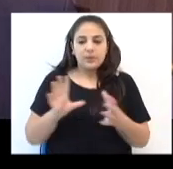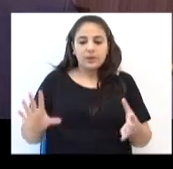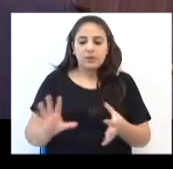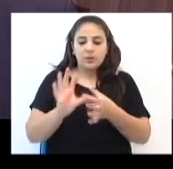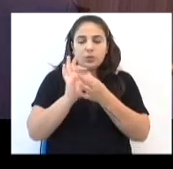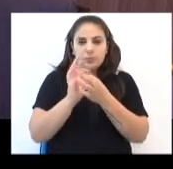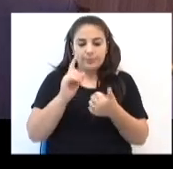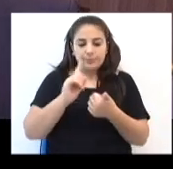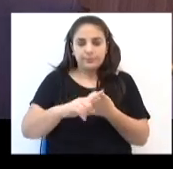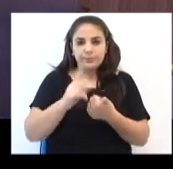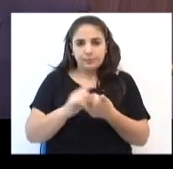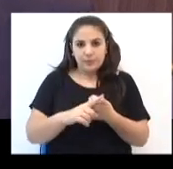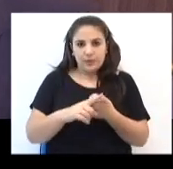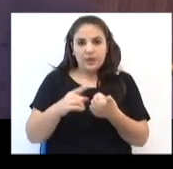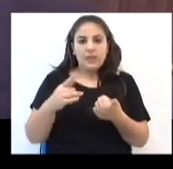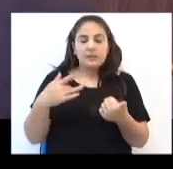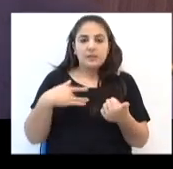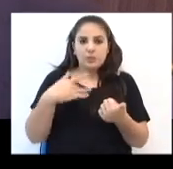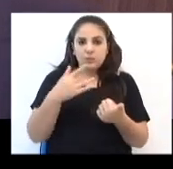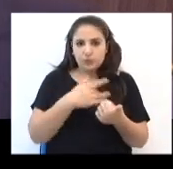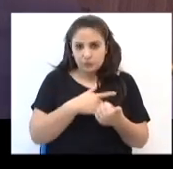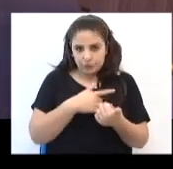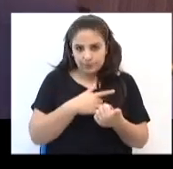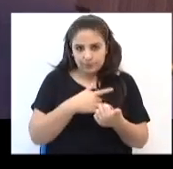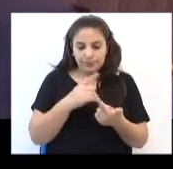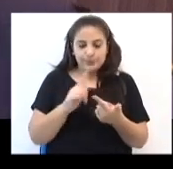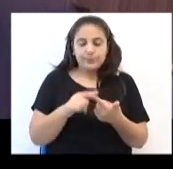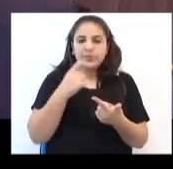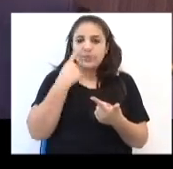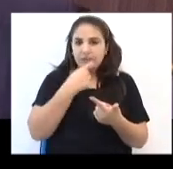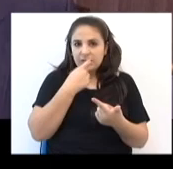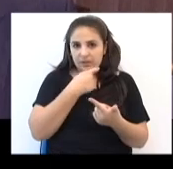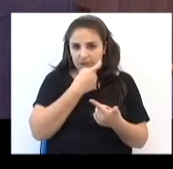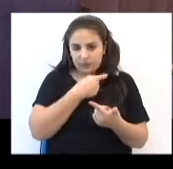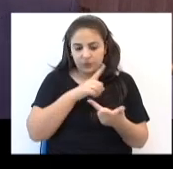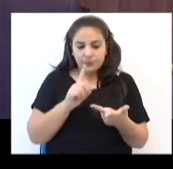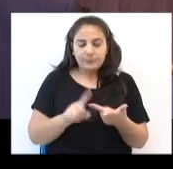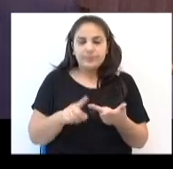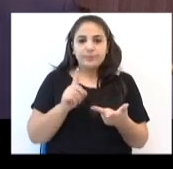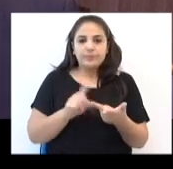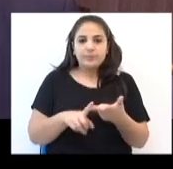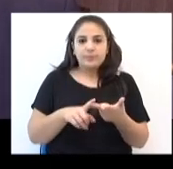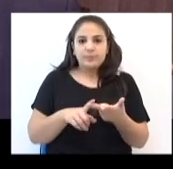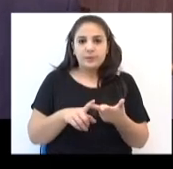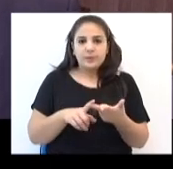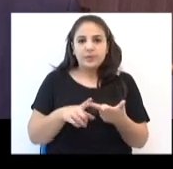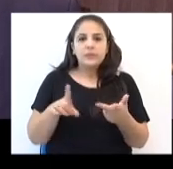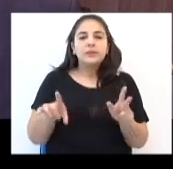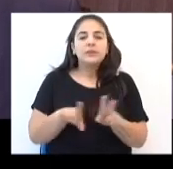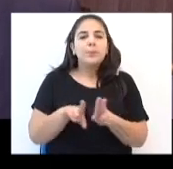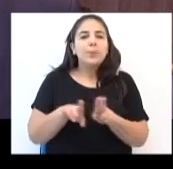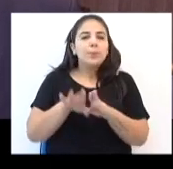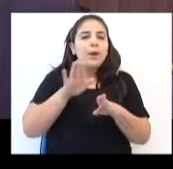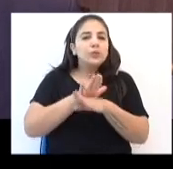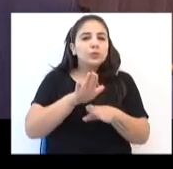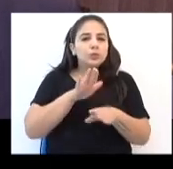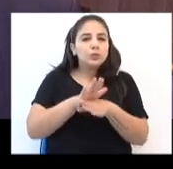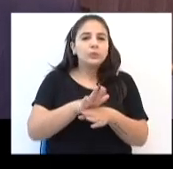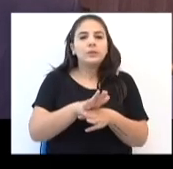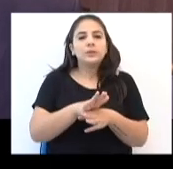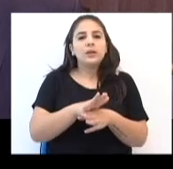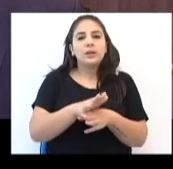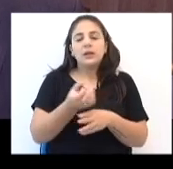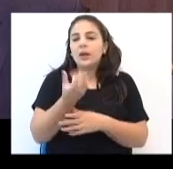engloba manutenção de plano de saúde, plano odontológico, engloba uma ajuda